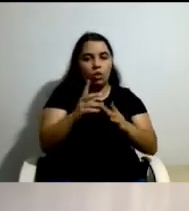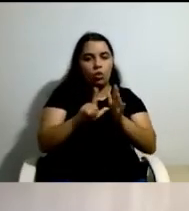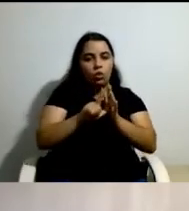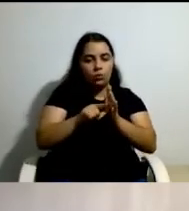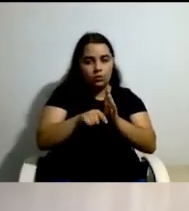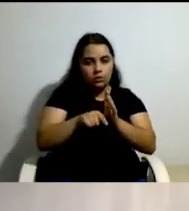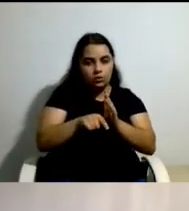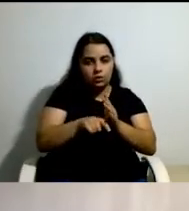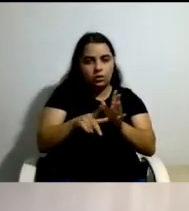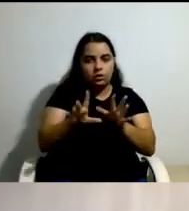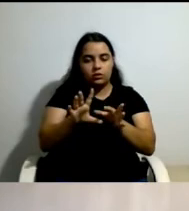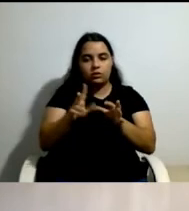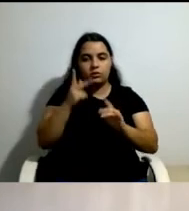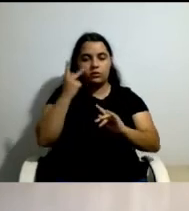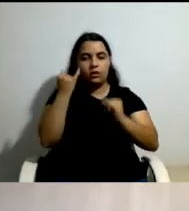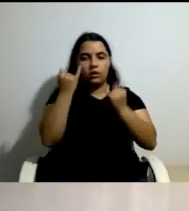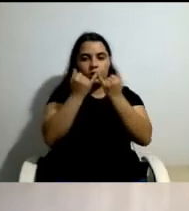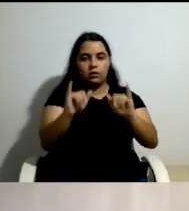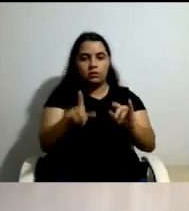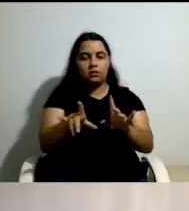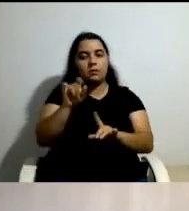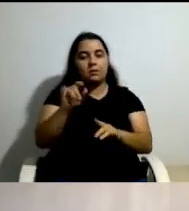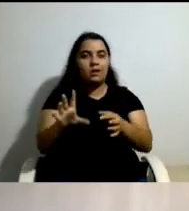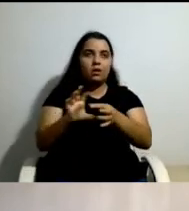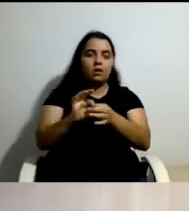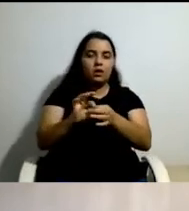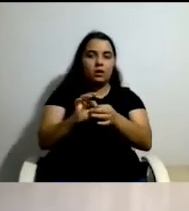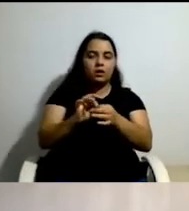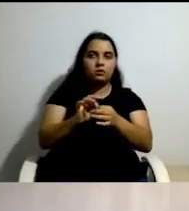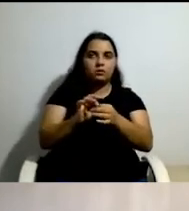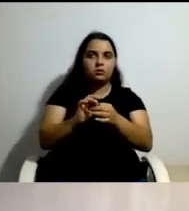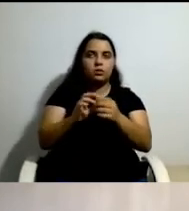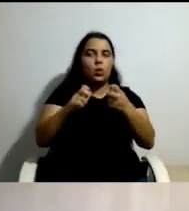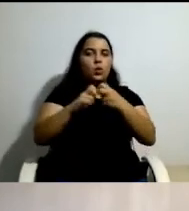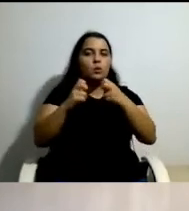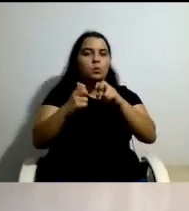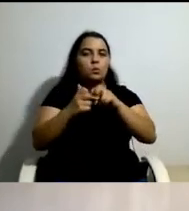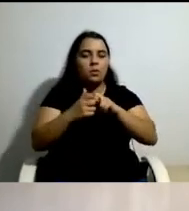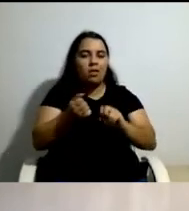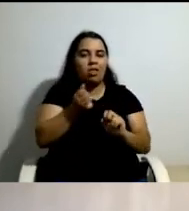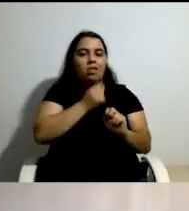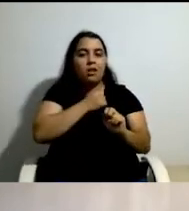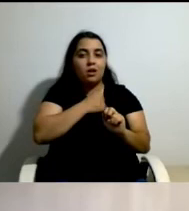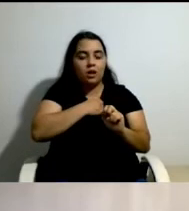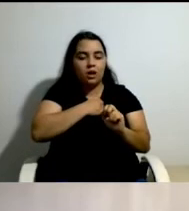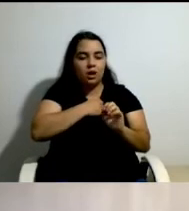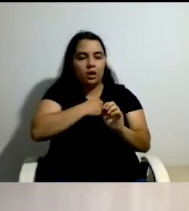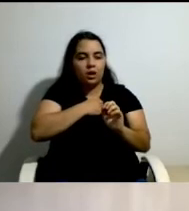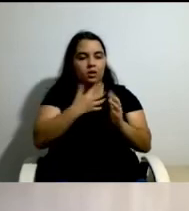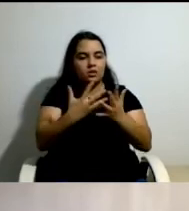independente, a questão da habitação que assumiu uma centralidade muito grande no PPBI, embora